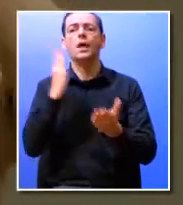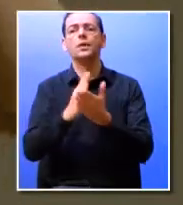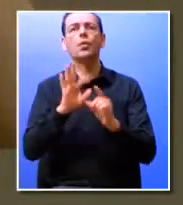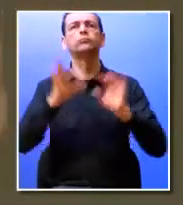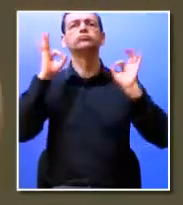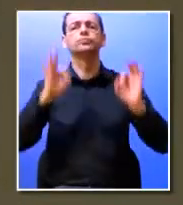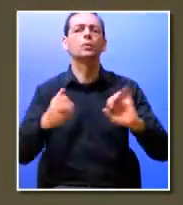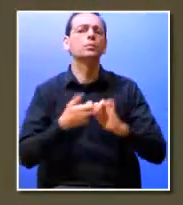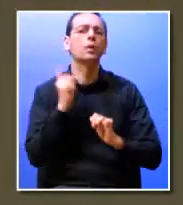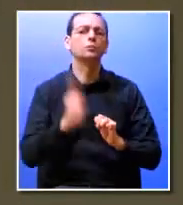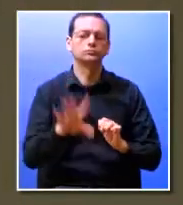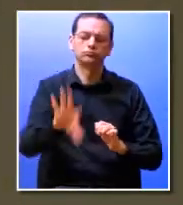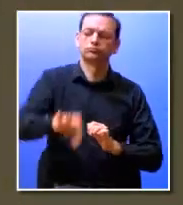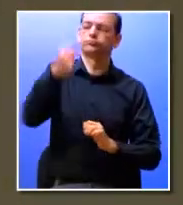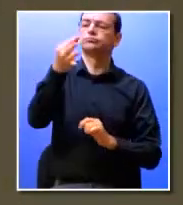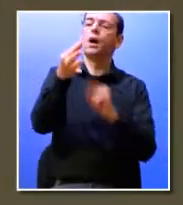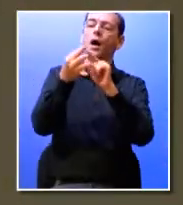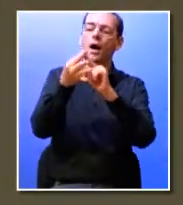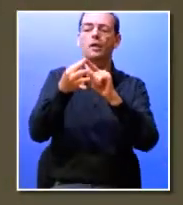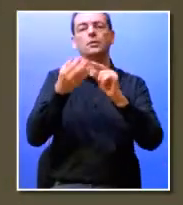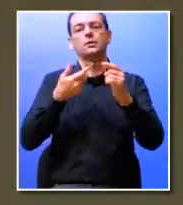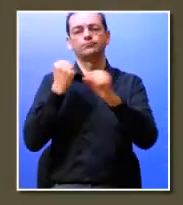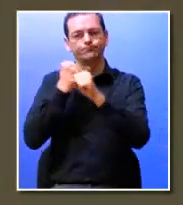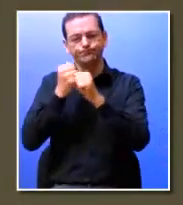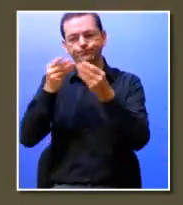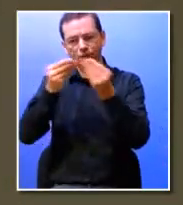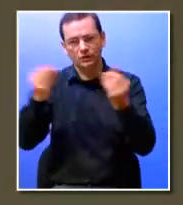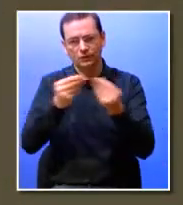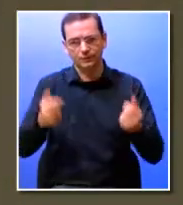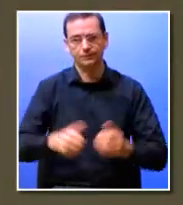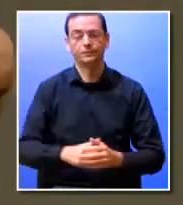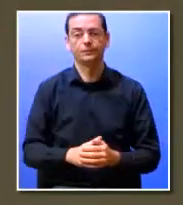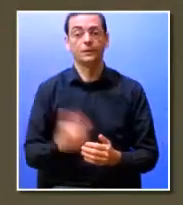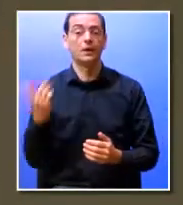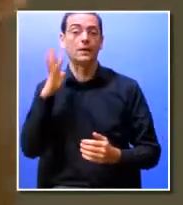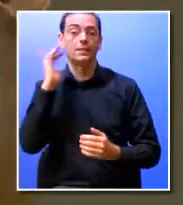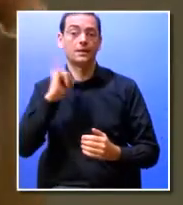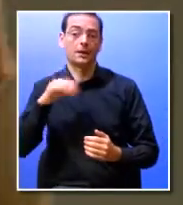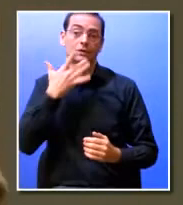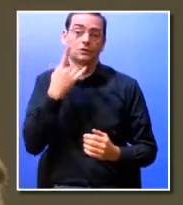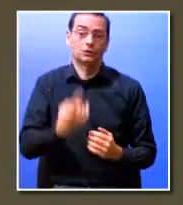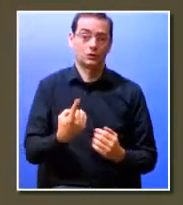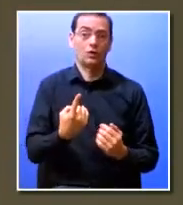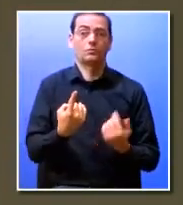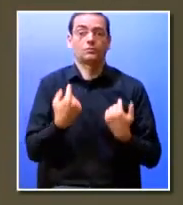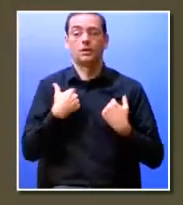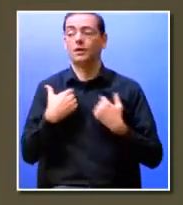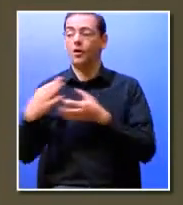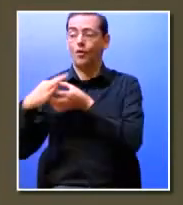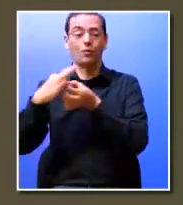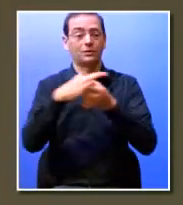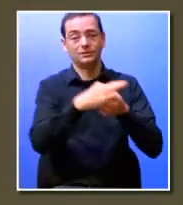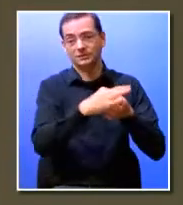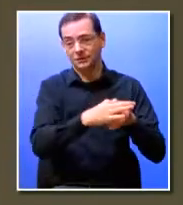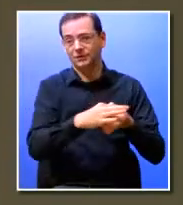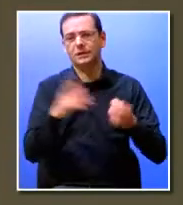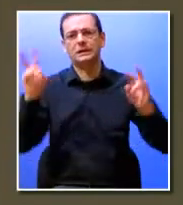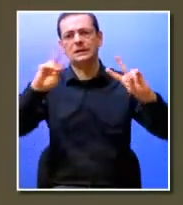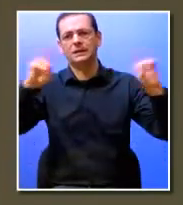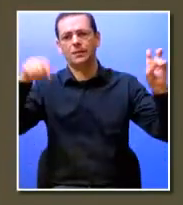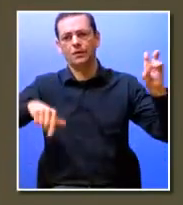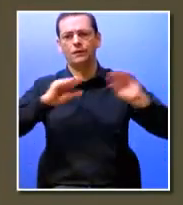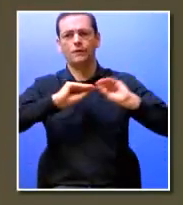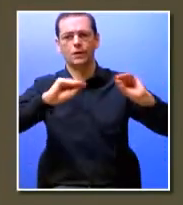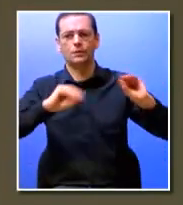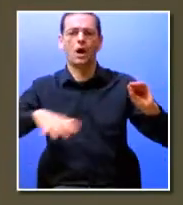causa para podermos trabalhar na verdadeira causa do problema e não à sua superfície e foi isto que eu tentei fazer sozinha não com exercícios de colaboração com o tema aqui da